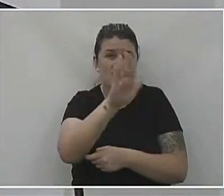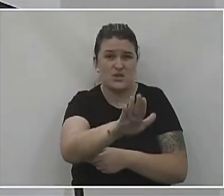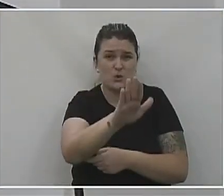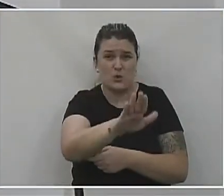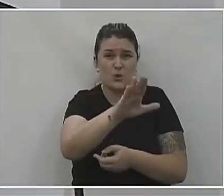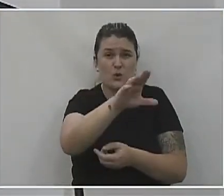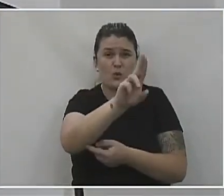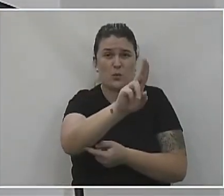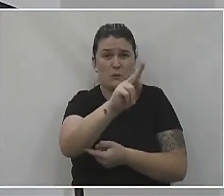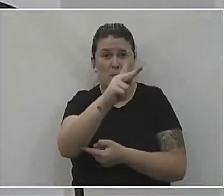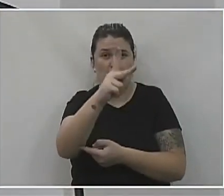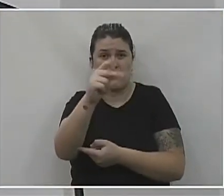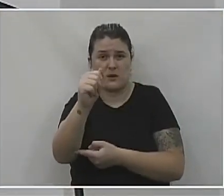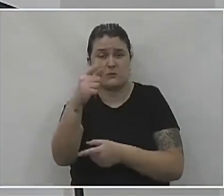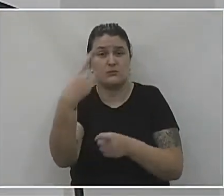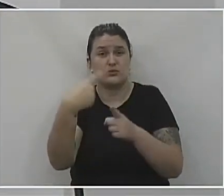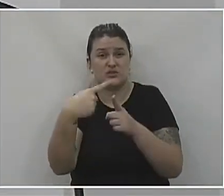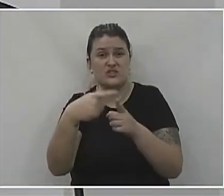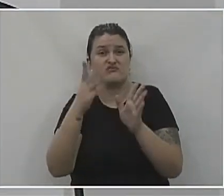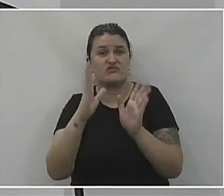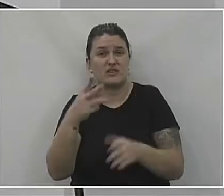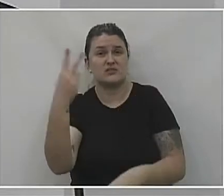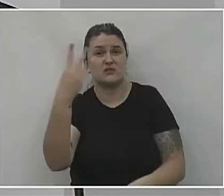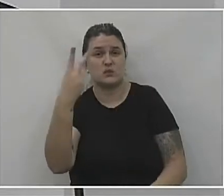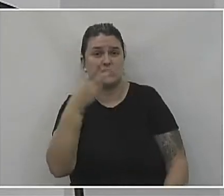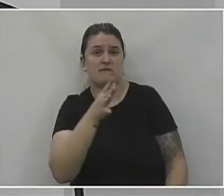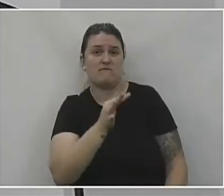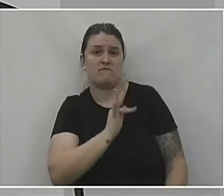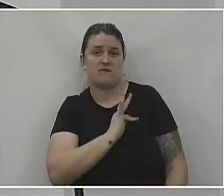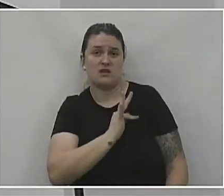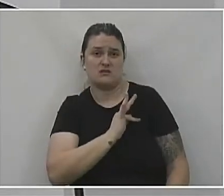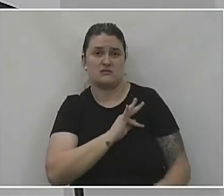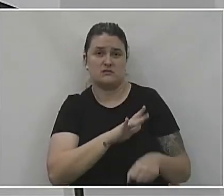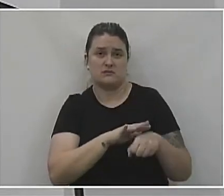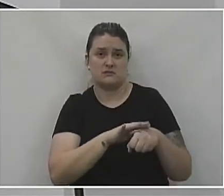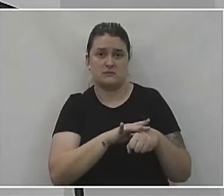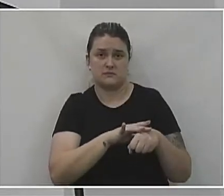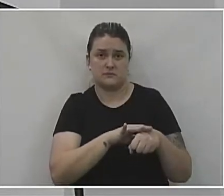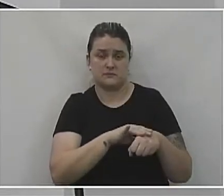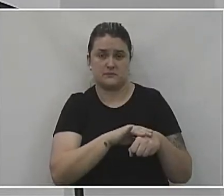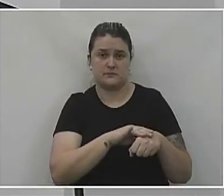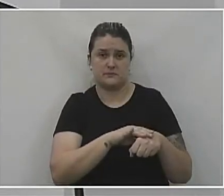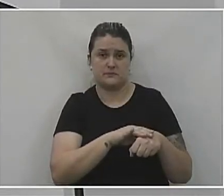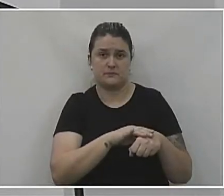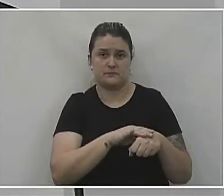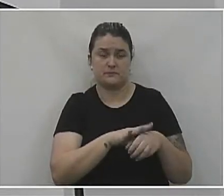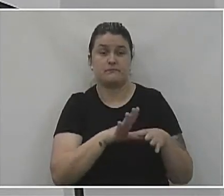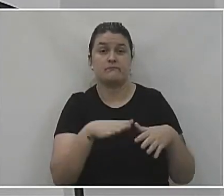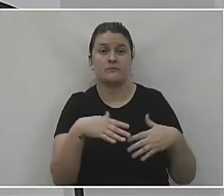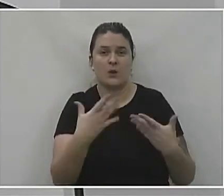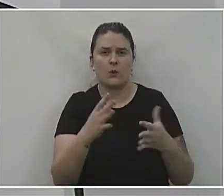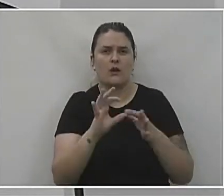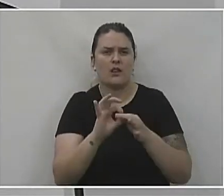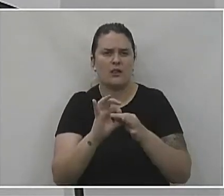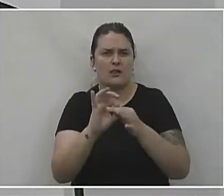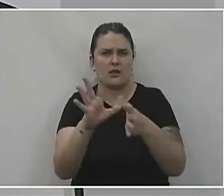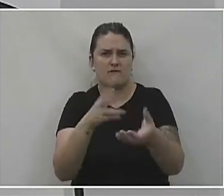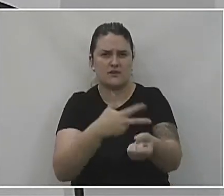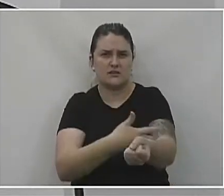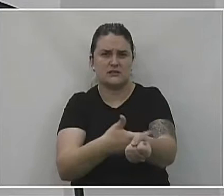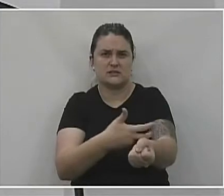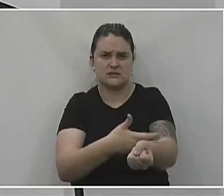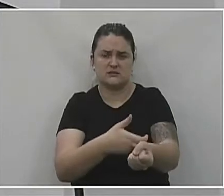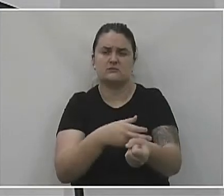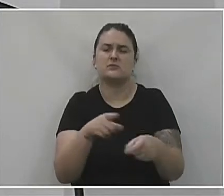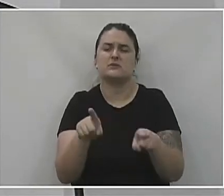é porque ele está já na segunda fase da doença. Então, essa liberação de exames aqui